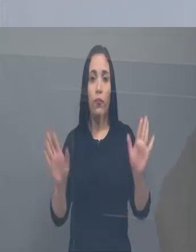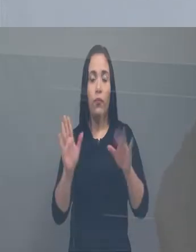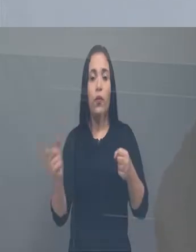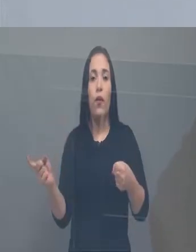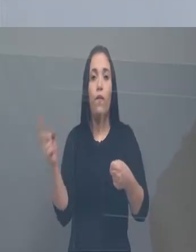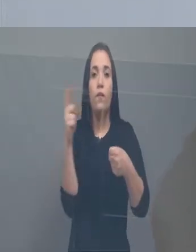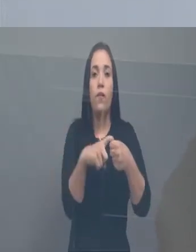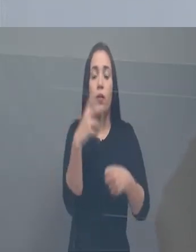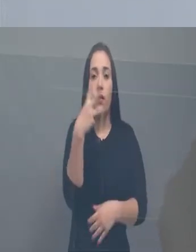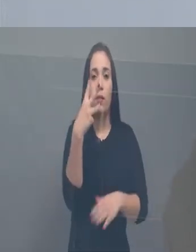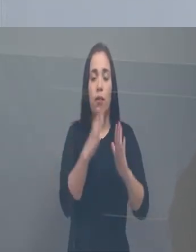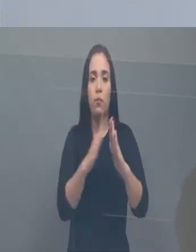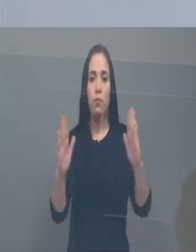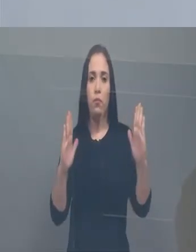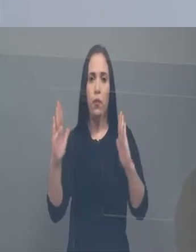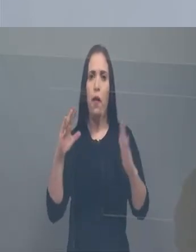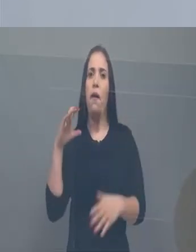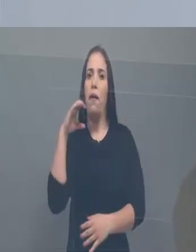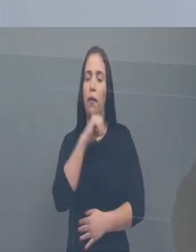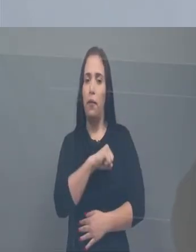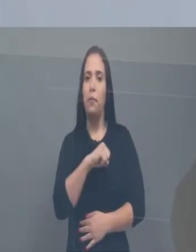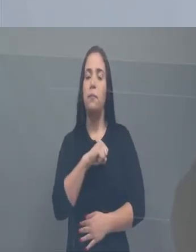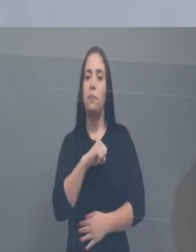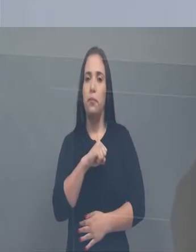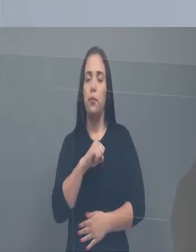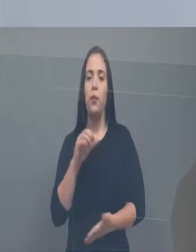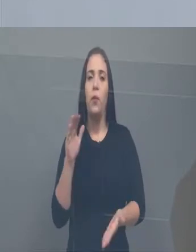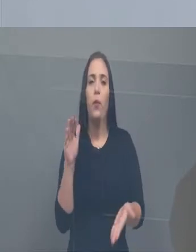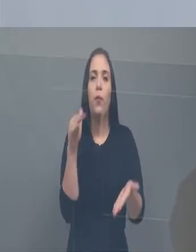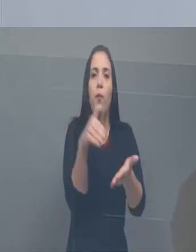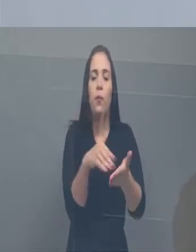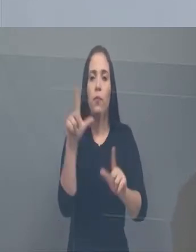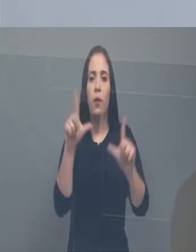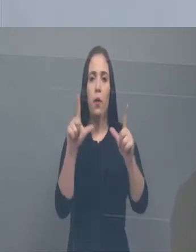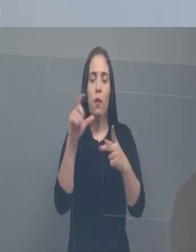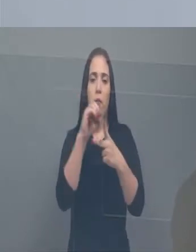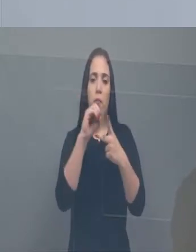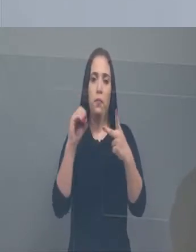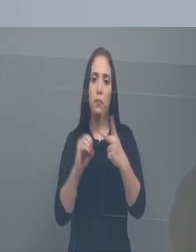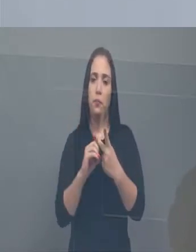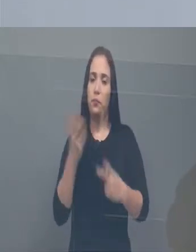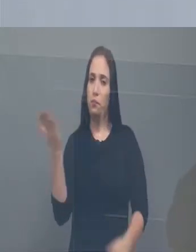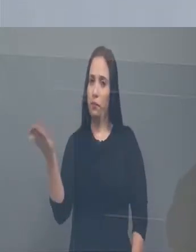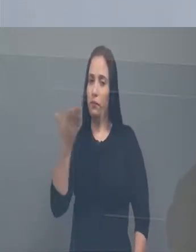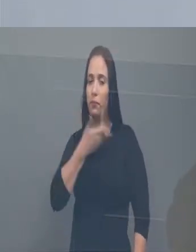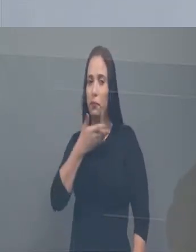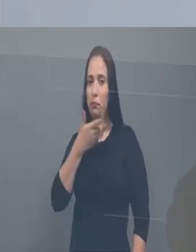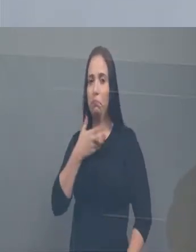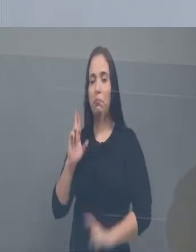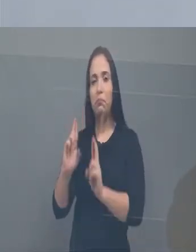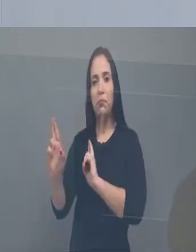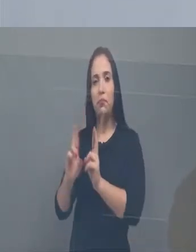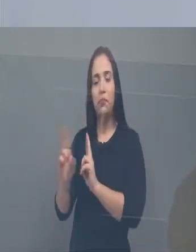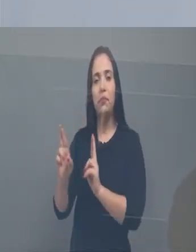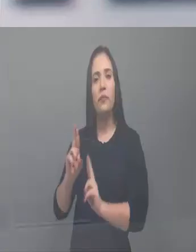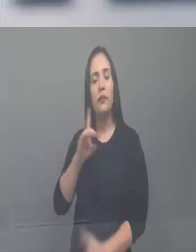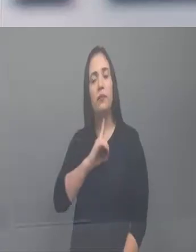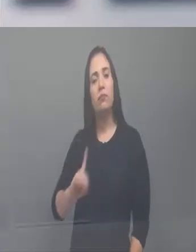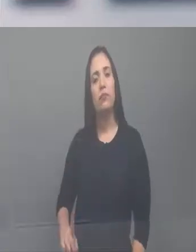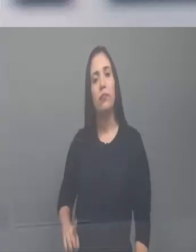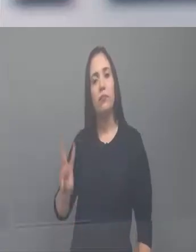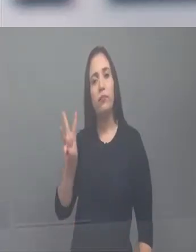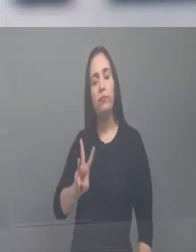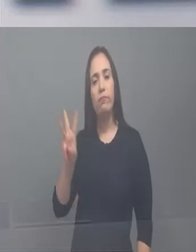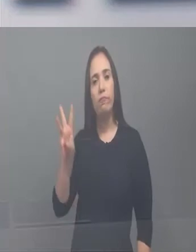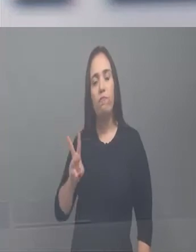Estamos de volta com o terceiro e último bloco. É rápido, viu? E último bloco do programa, pela hora, conversando com um amigo. É aí que é rápido mesmo, volta, avocante, deputado estadual.